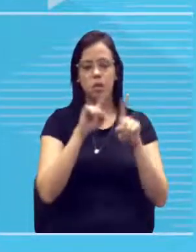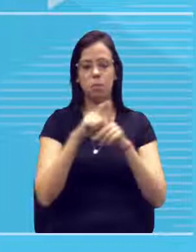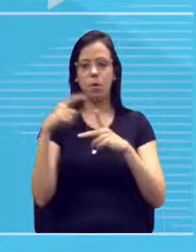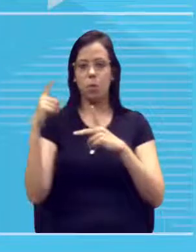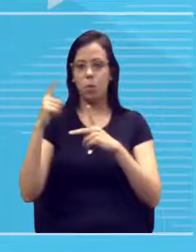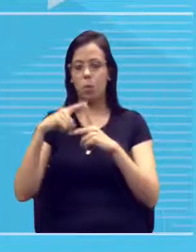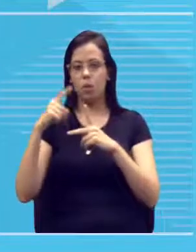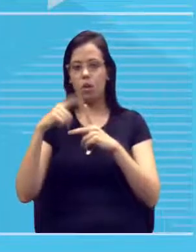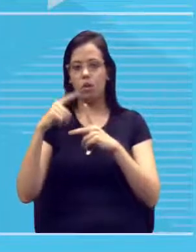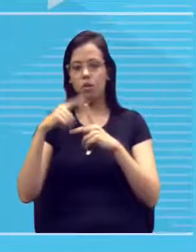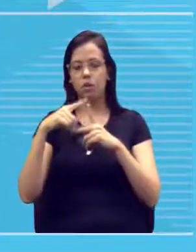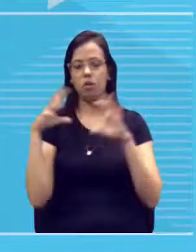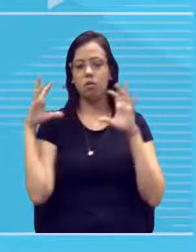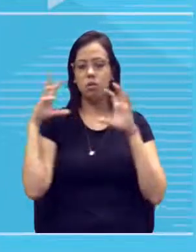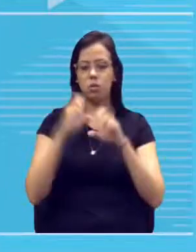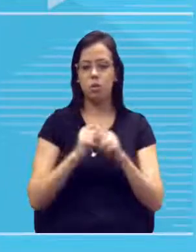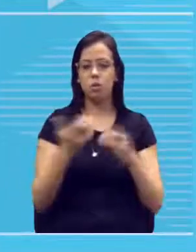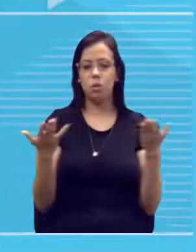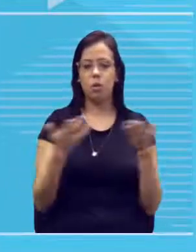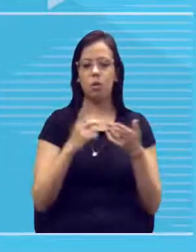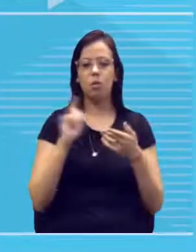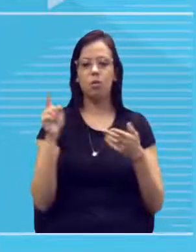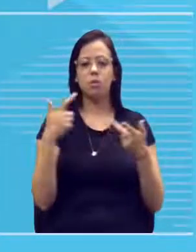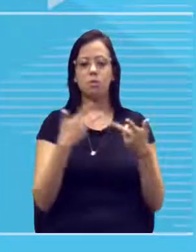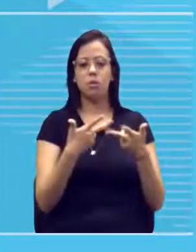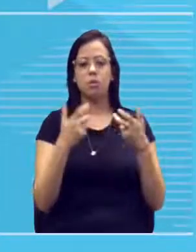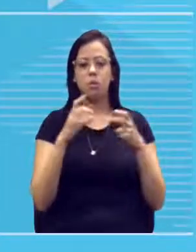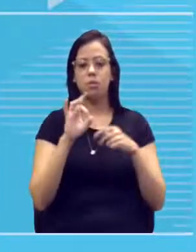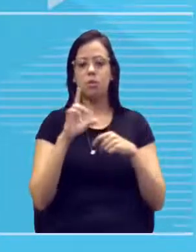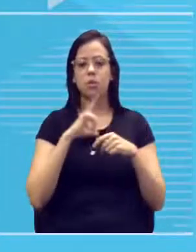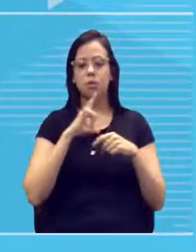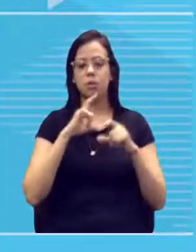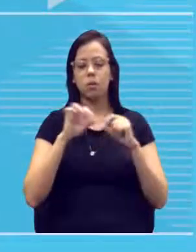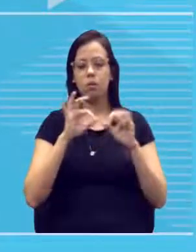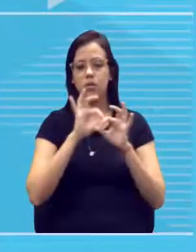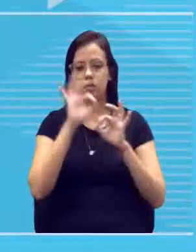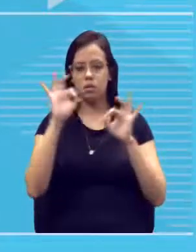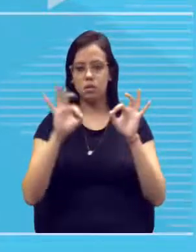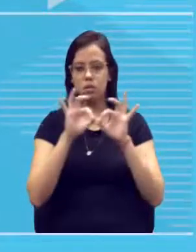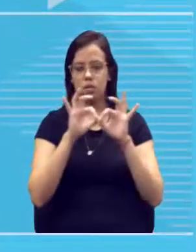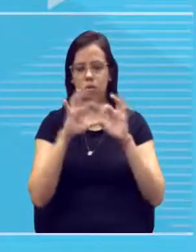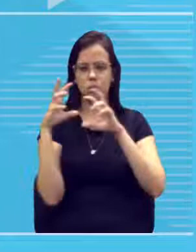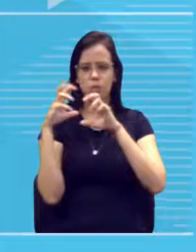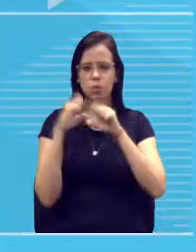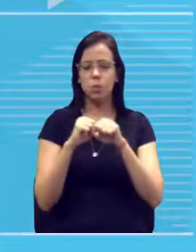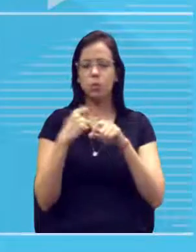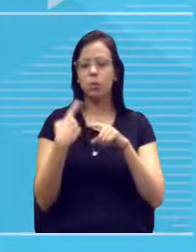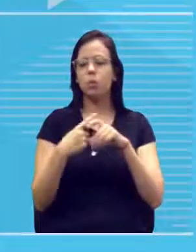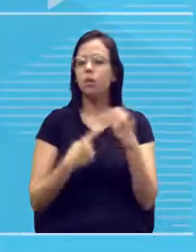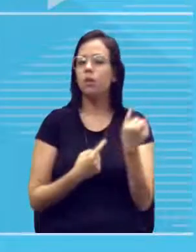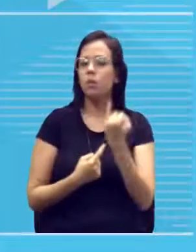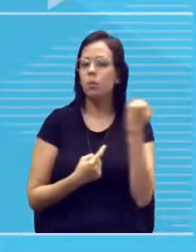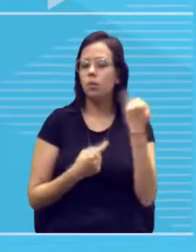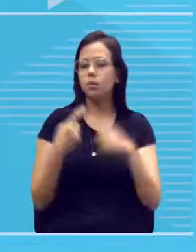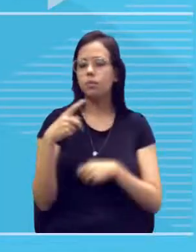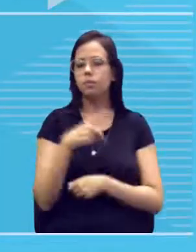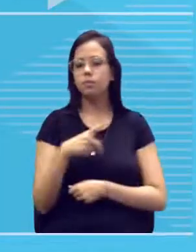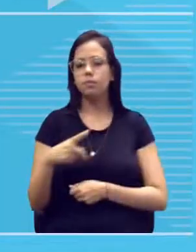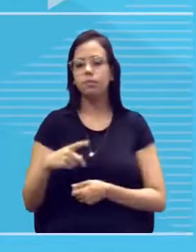Pintado, nesse caso aqui, a gente está só observando que só tem o quê? Círculos pintados. Por que isso é importante, professor?